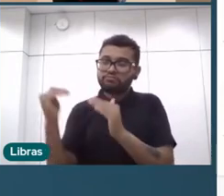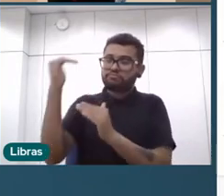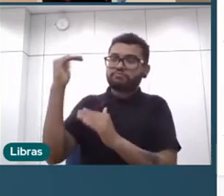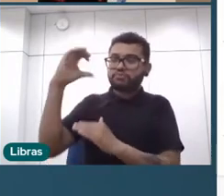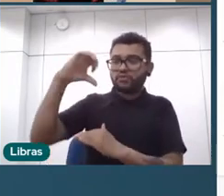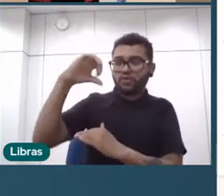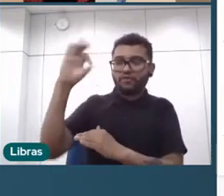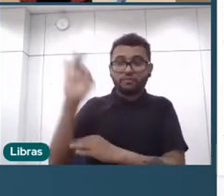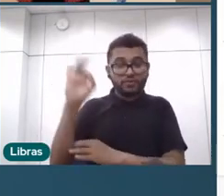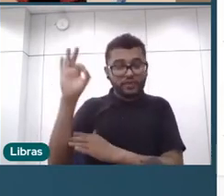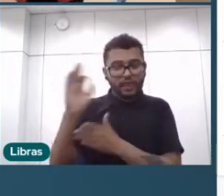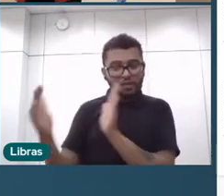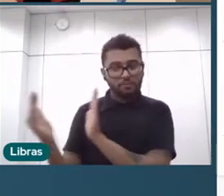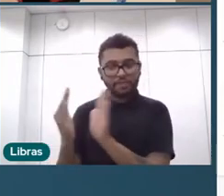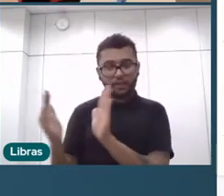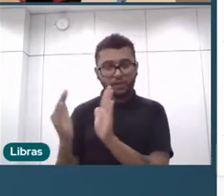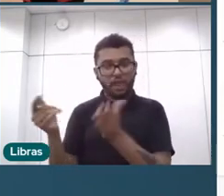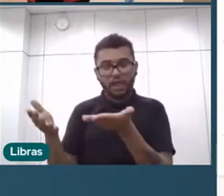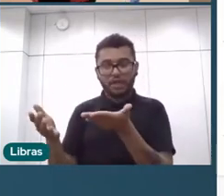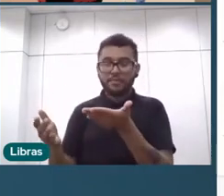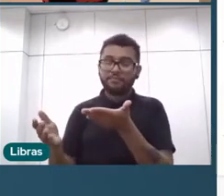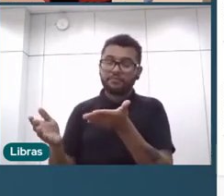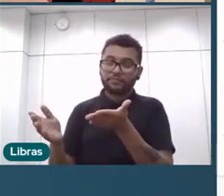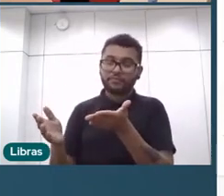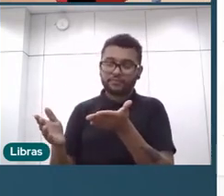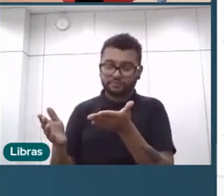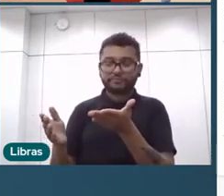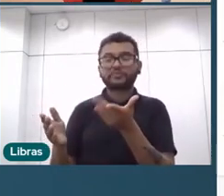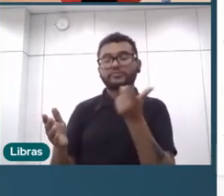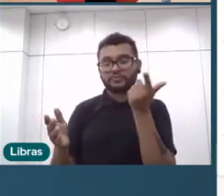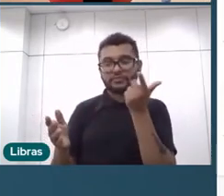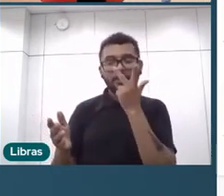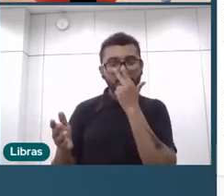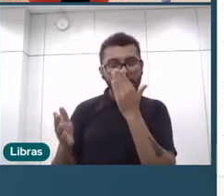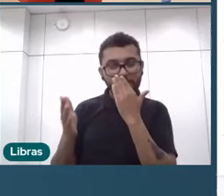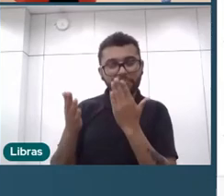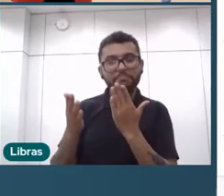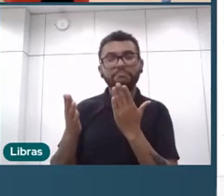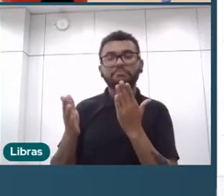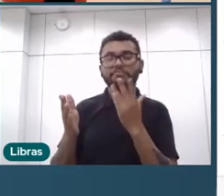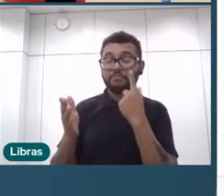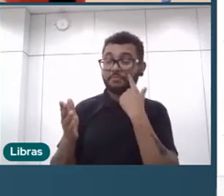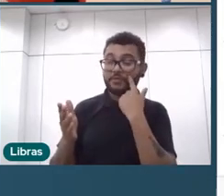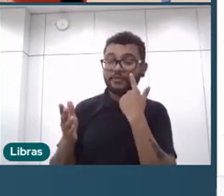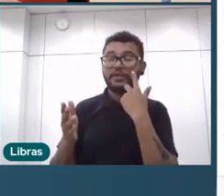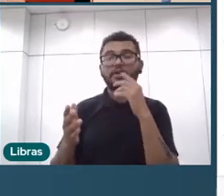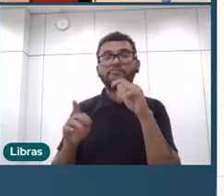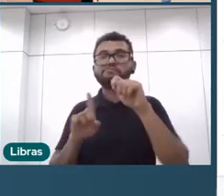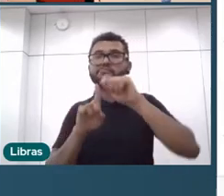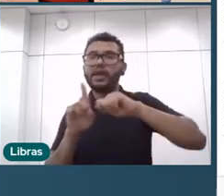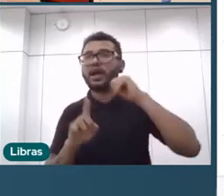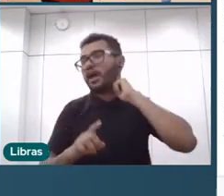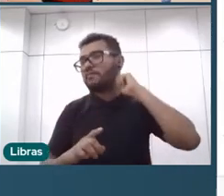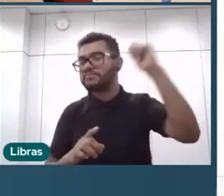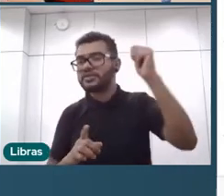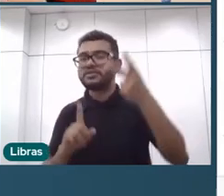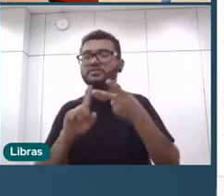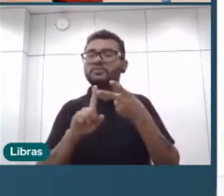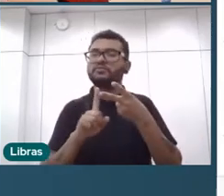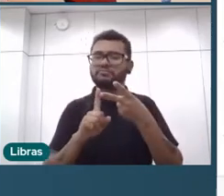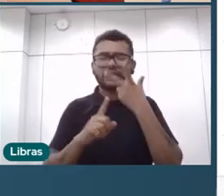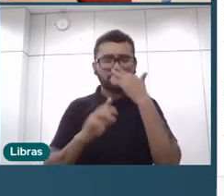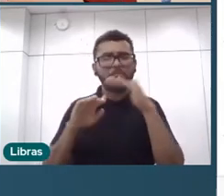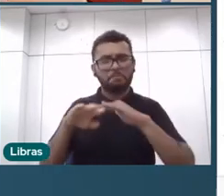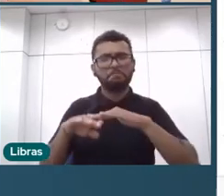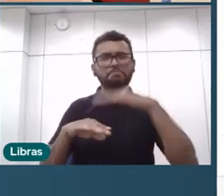nesse primeiro momento. De novo, gente acha que vai, vamos esperar um pouco o quadro de, sei lá, abril, talvez eu acho que seja um quadro mais relevante.